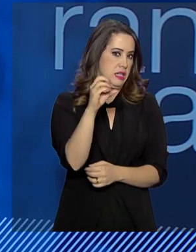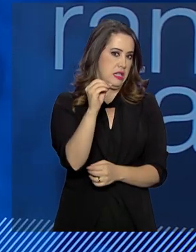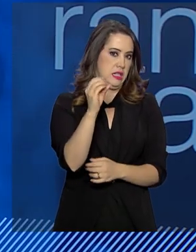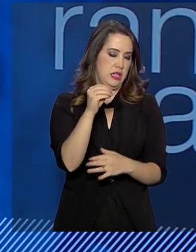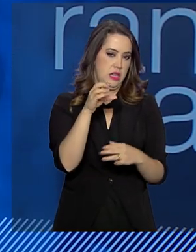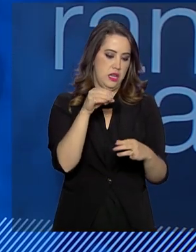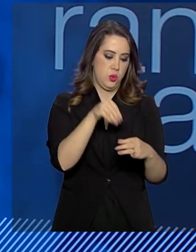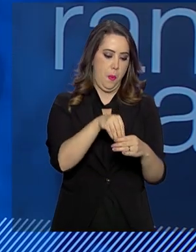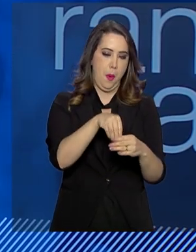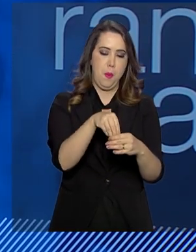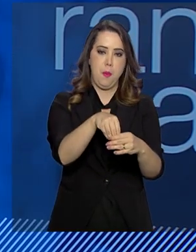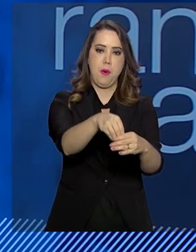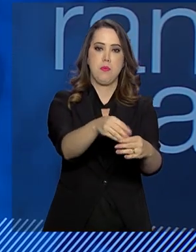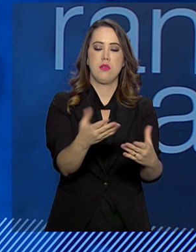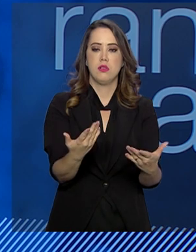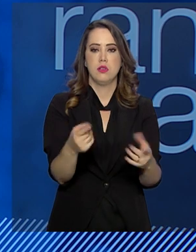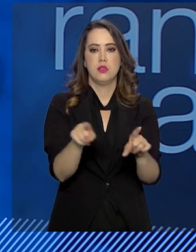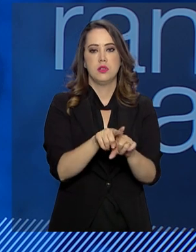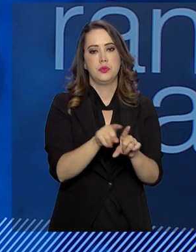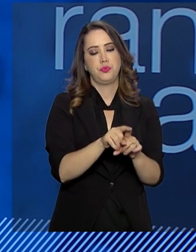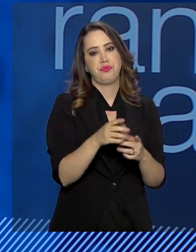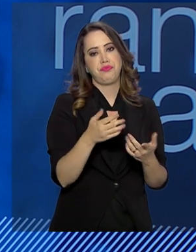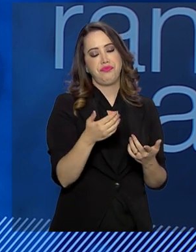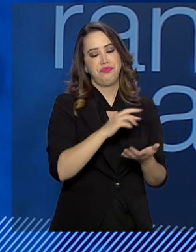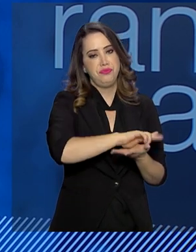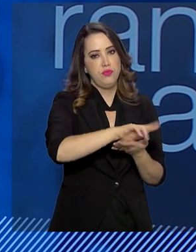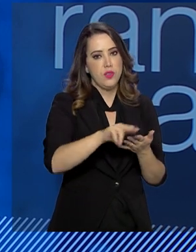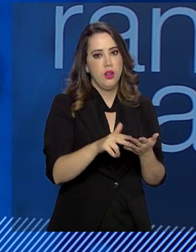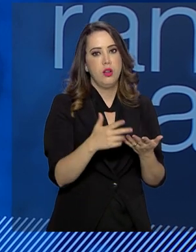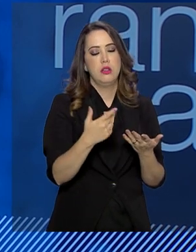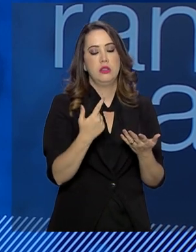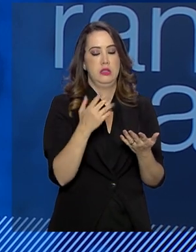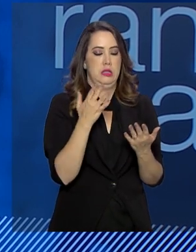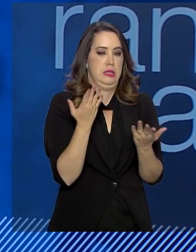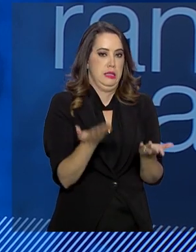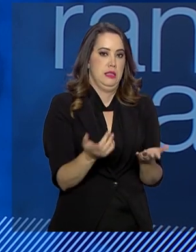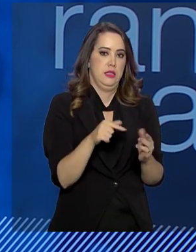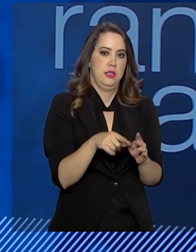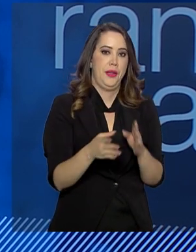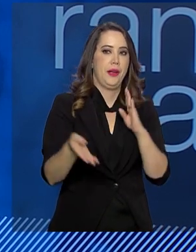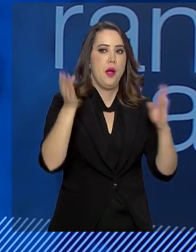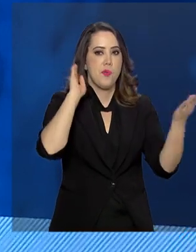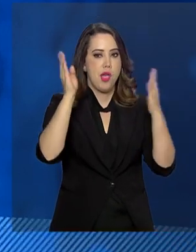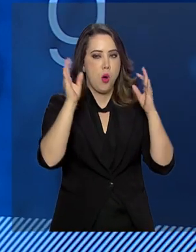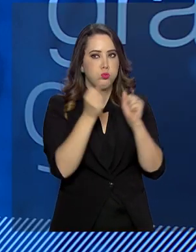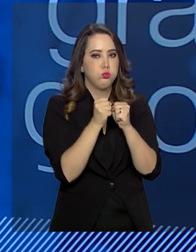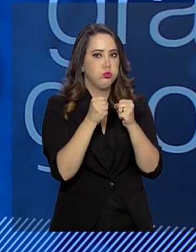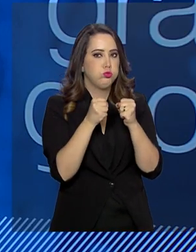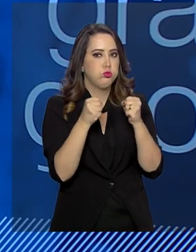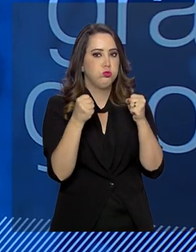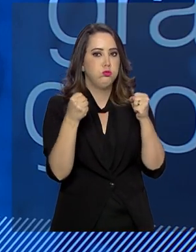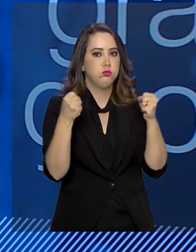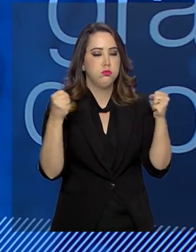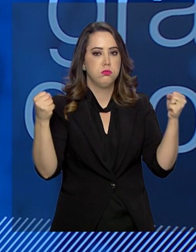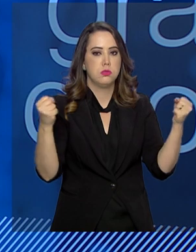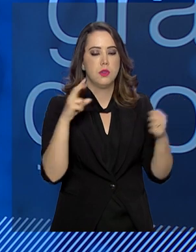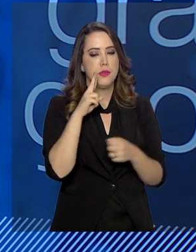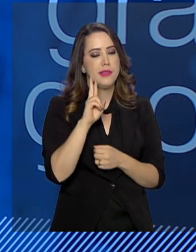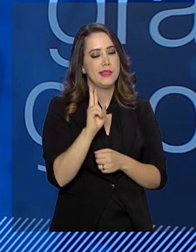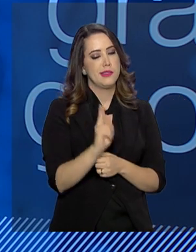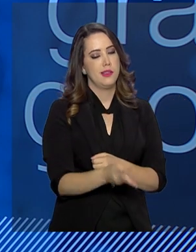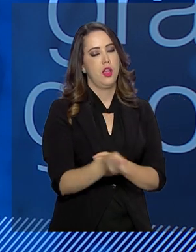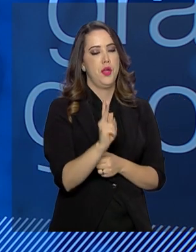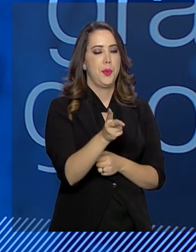cigarro, né? São 50 pacotes, cada pacote com 10 maços. E são carretas, são caminhões. E as caminhões, eles são, via de